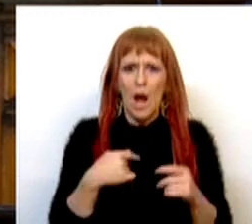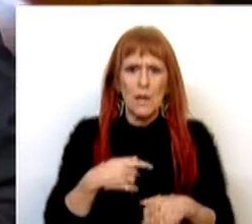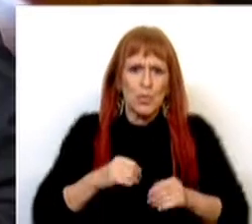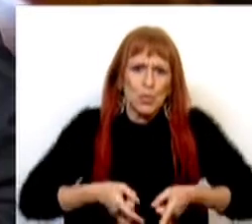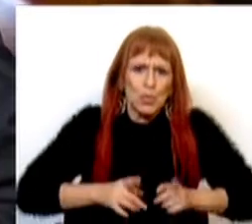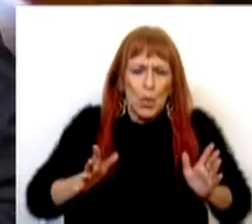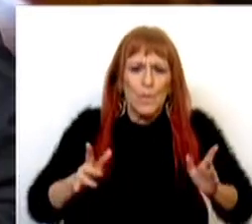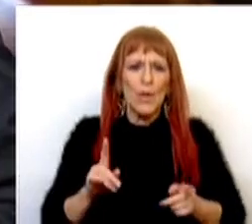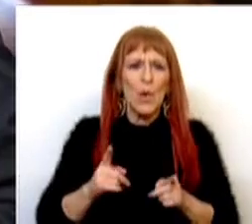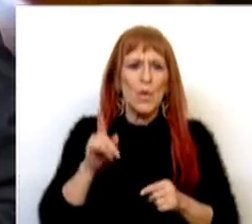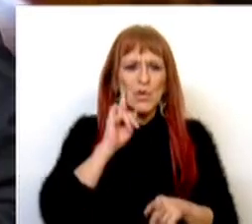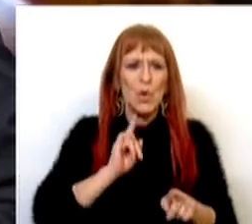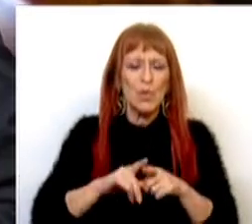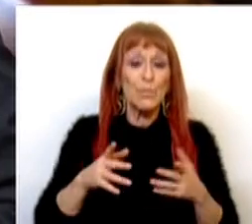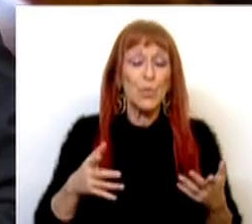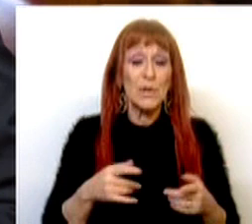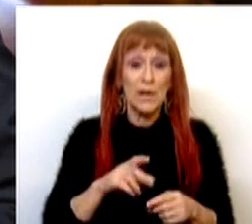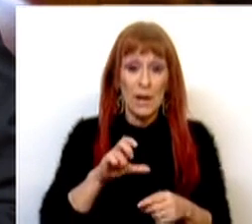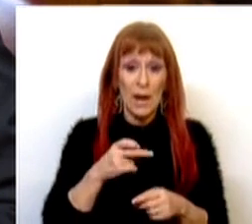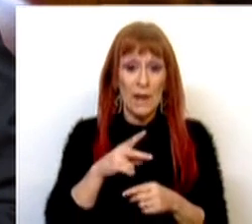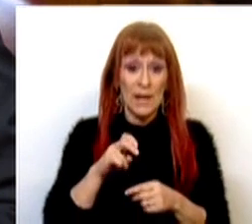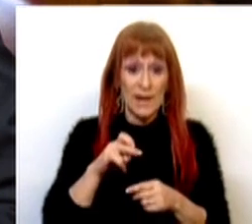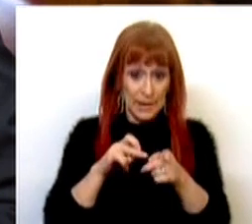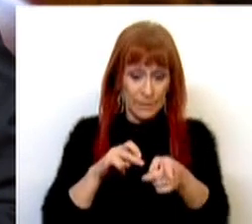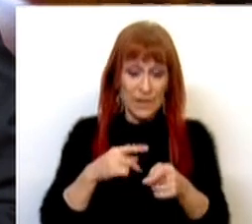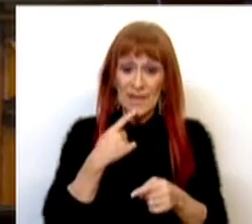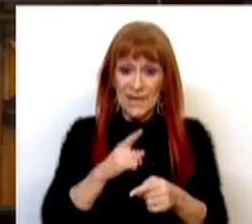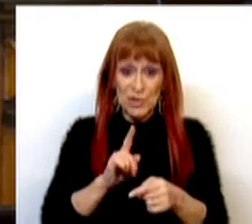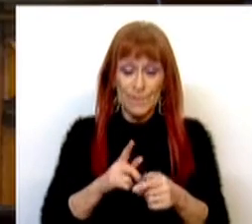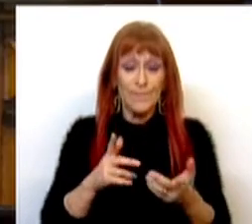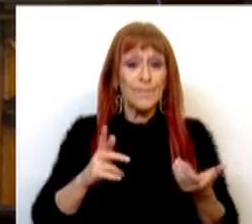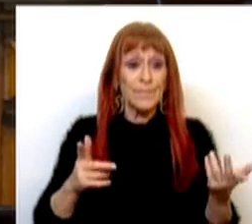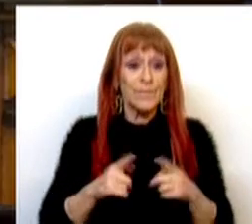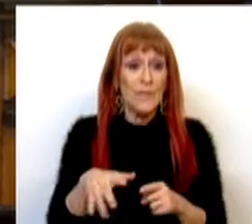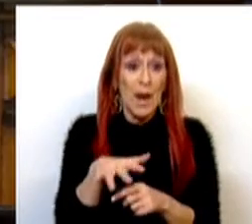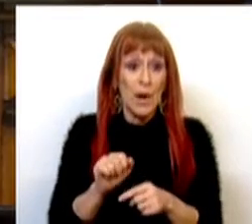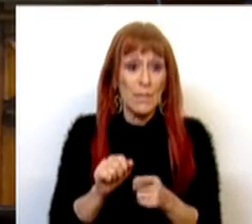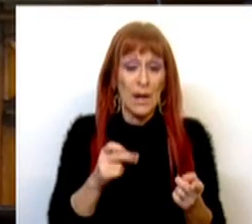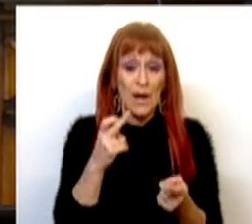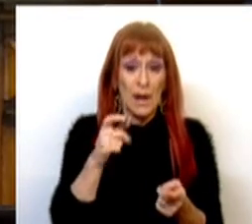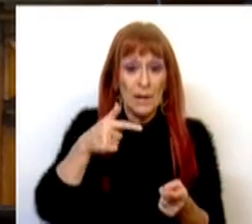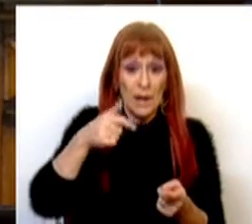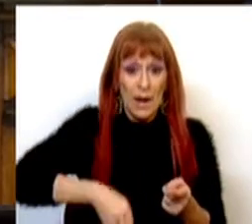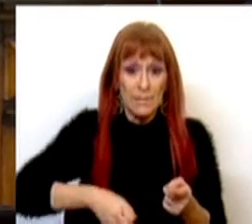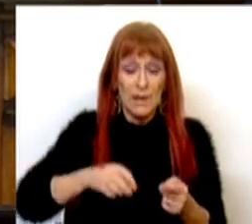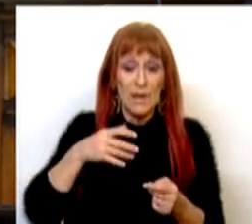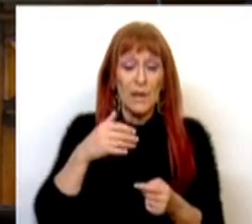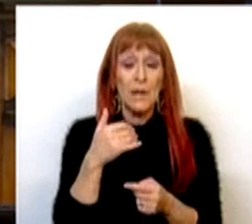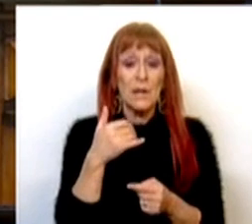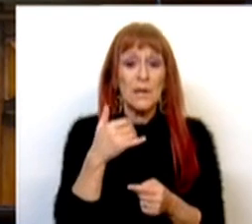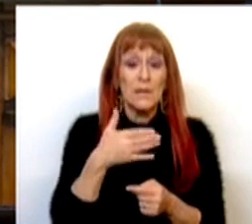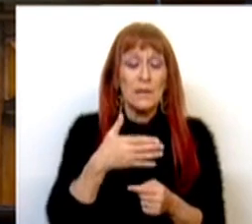intolerantes. Aquilo que a Sra. Deputada Catarina Rocha refere é, no âmbito do RCM 139, de